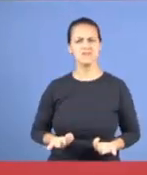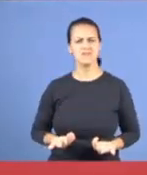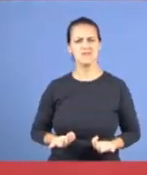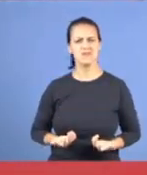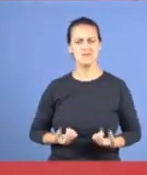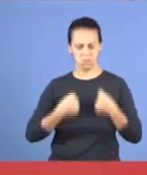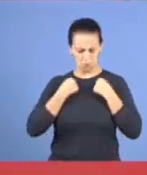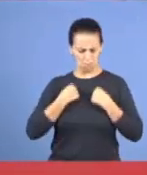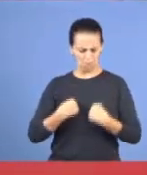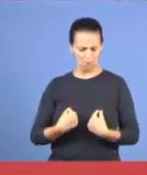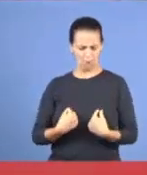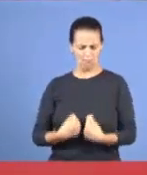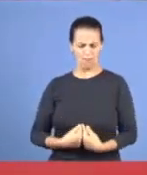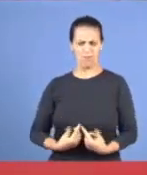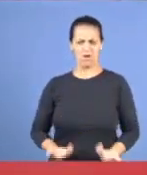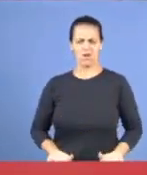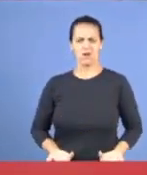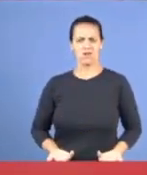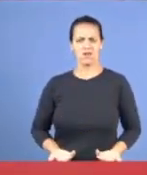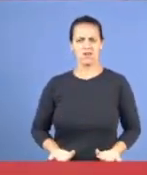se não tiver camisola, vai assim mesmo,